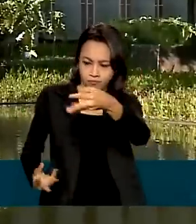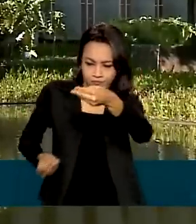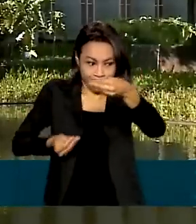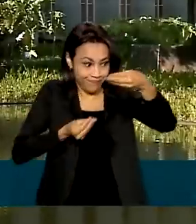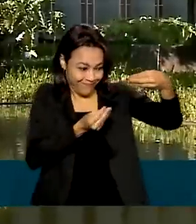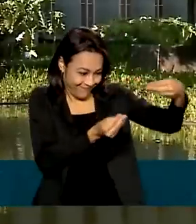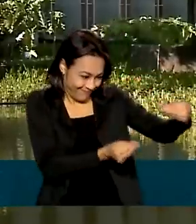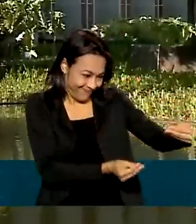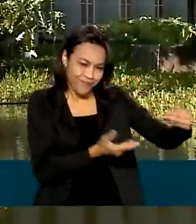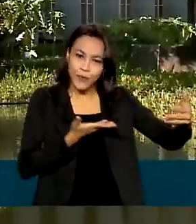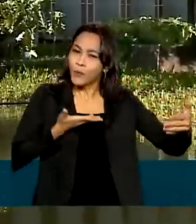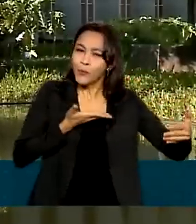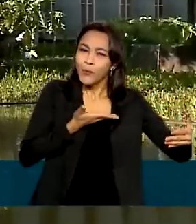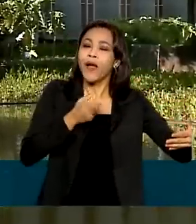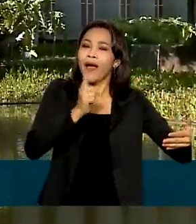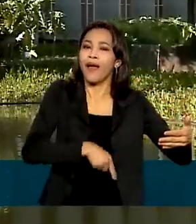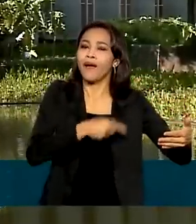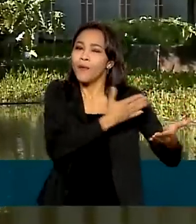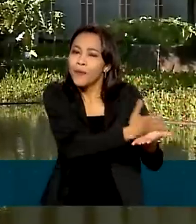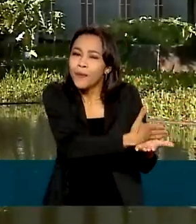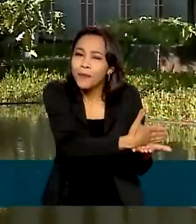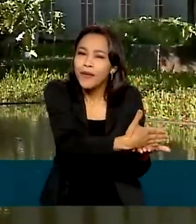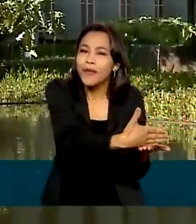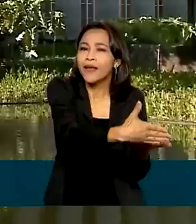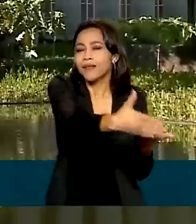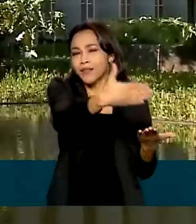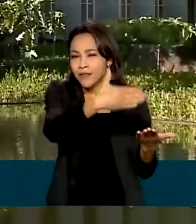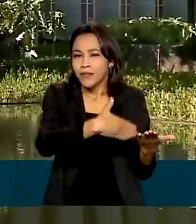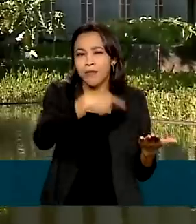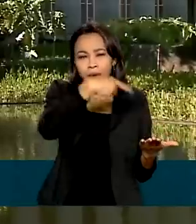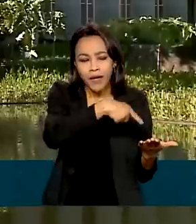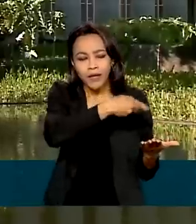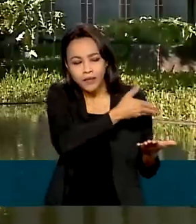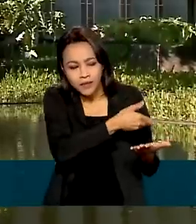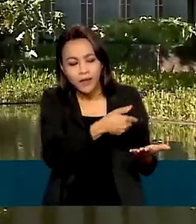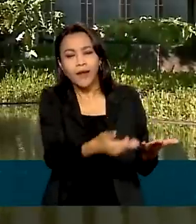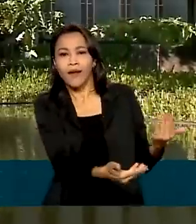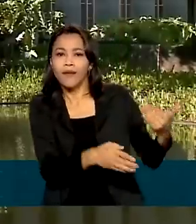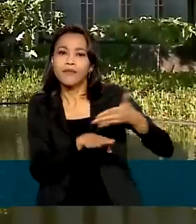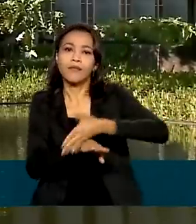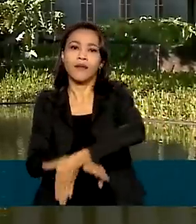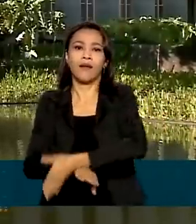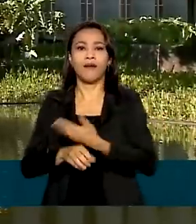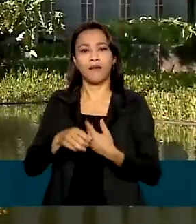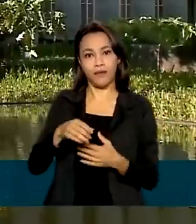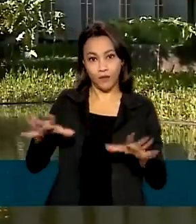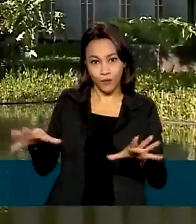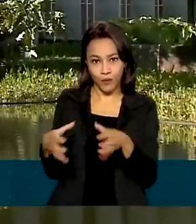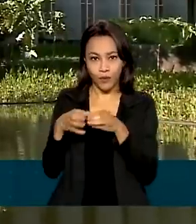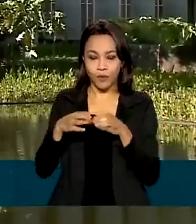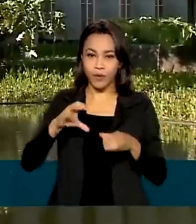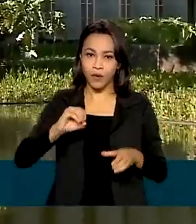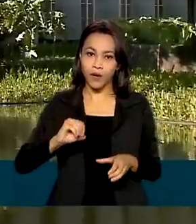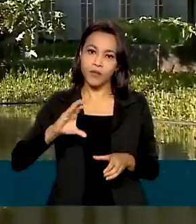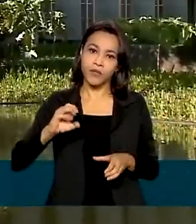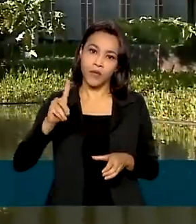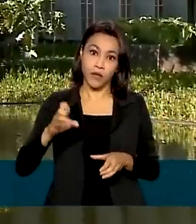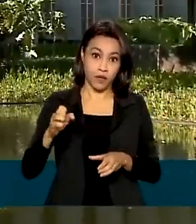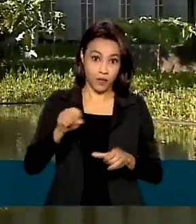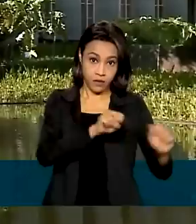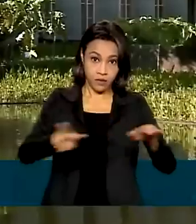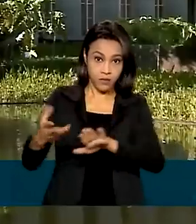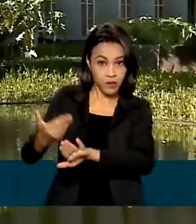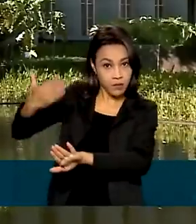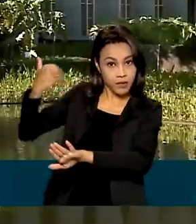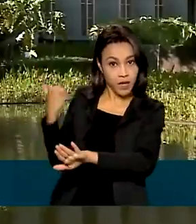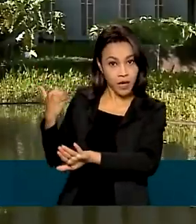representa o início da prática, da etapa prática do processo de ingresso do Brasil à organização. Na semana passada, o